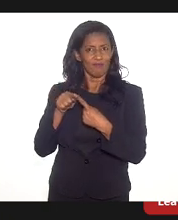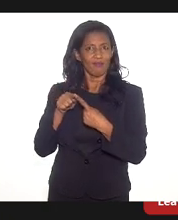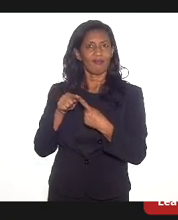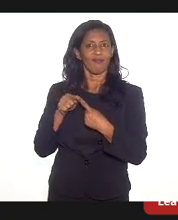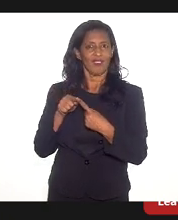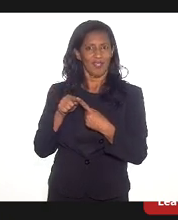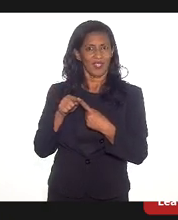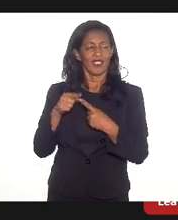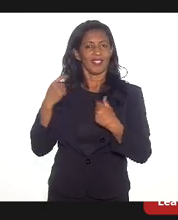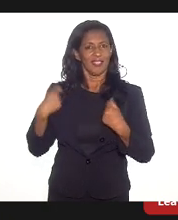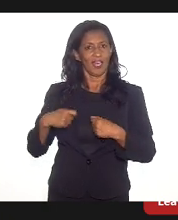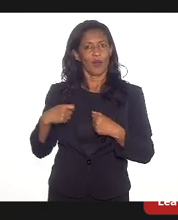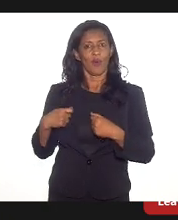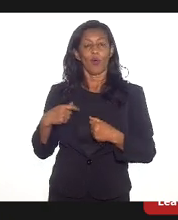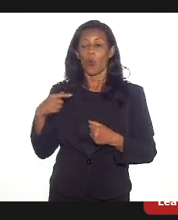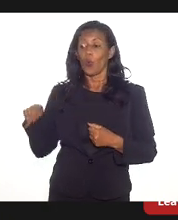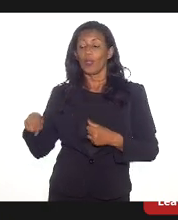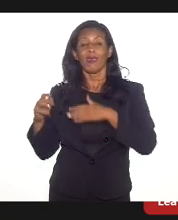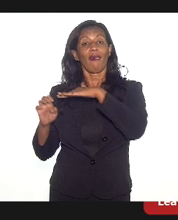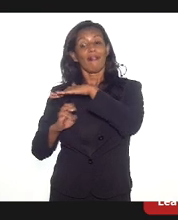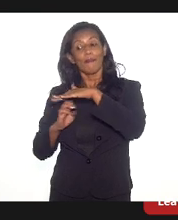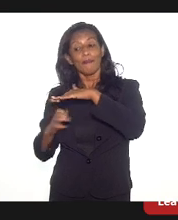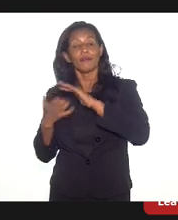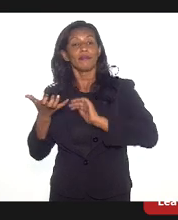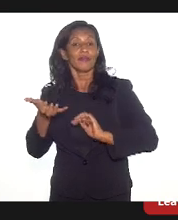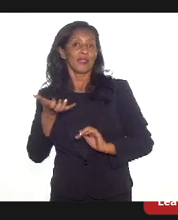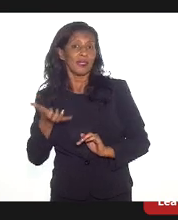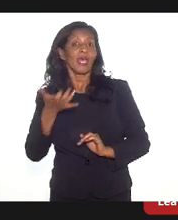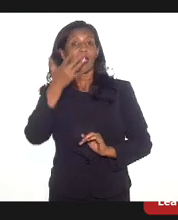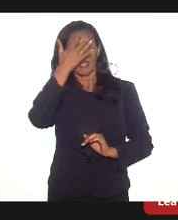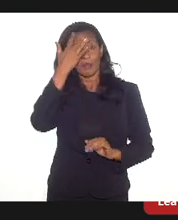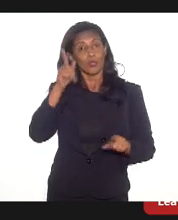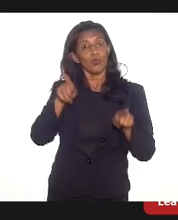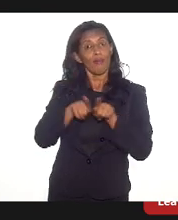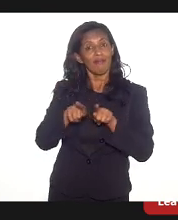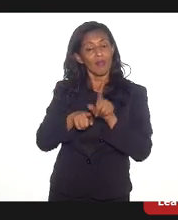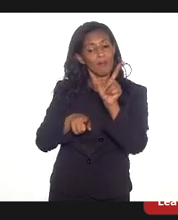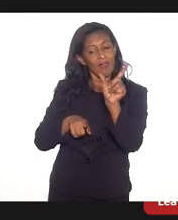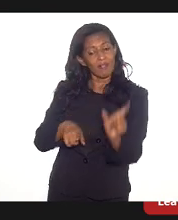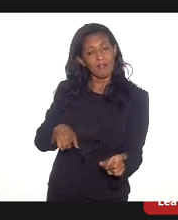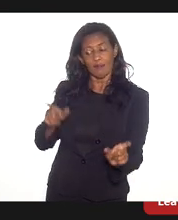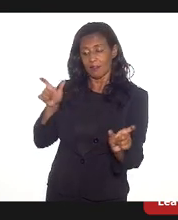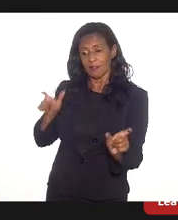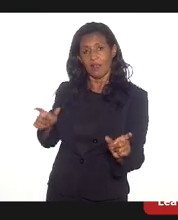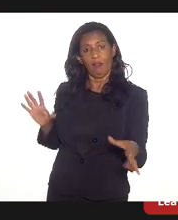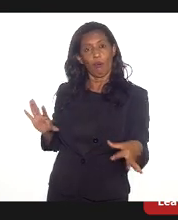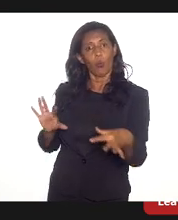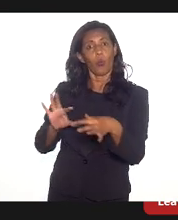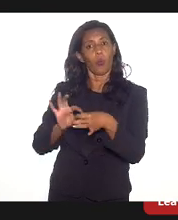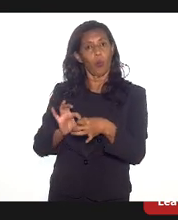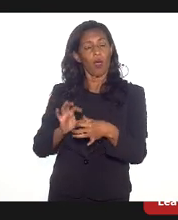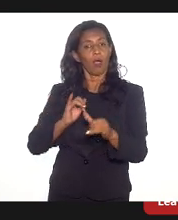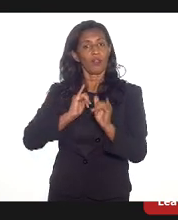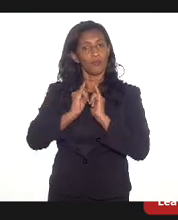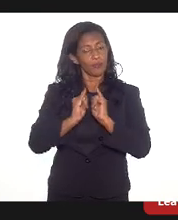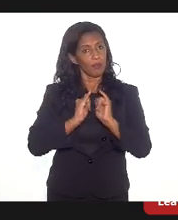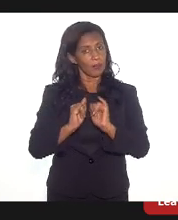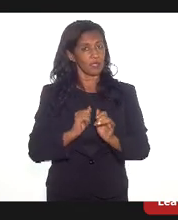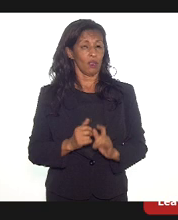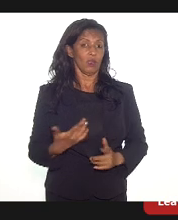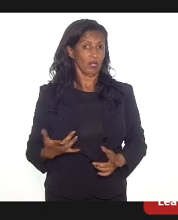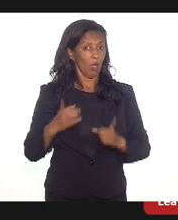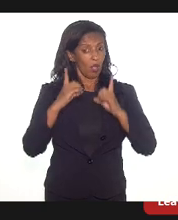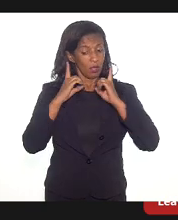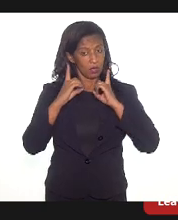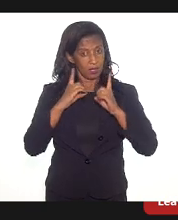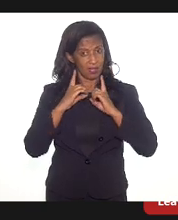oferecido pela empresa e as pessoas que se disponibilizaram ali no Cine com aquelas informações, então, os dados,